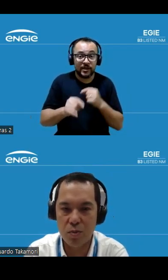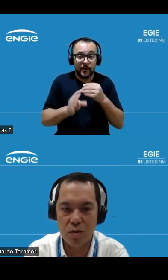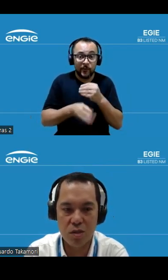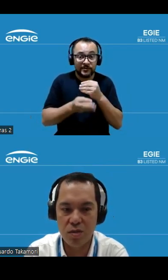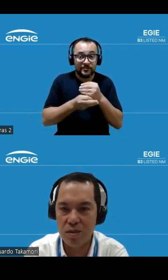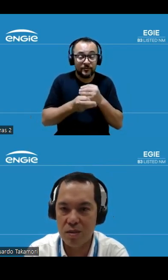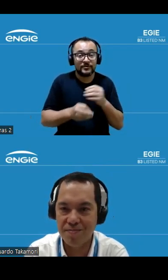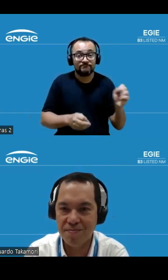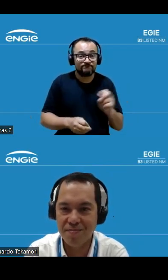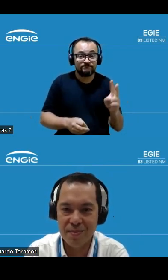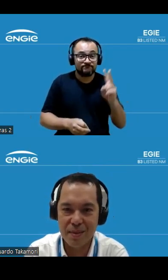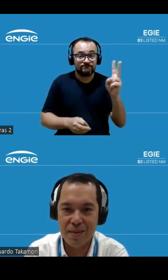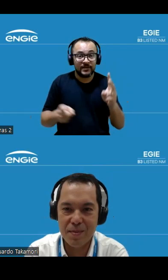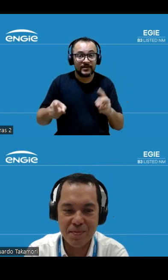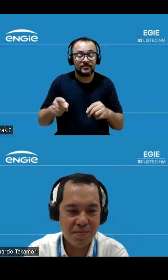muito valor para os nossos acionistas